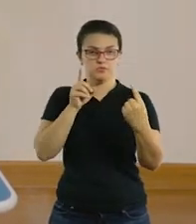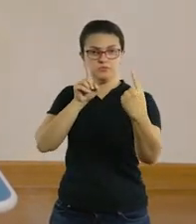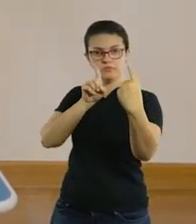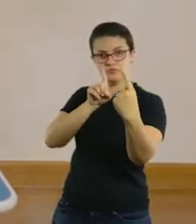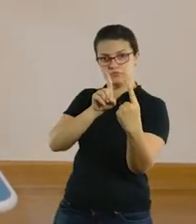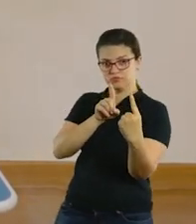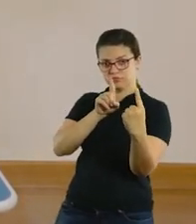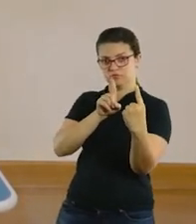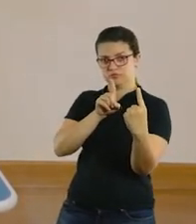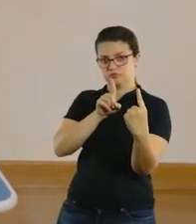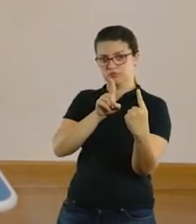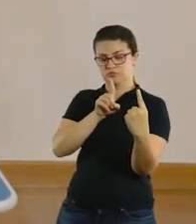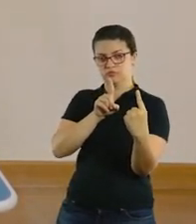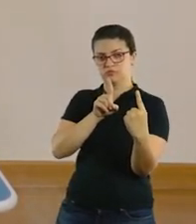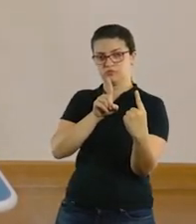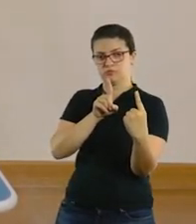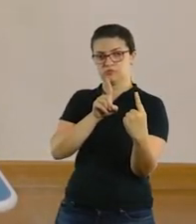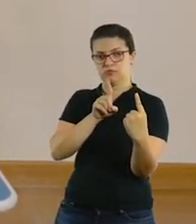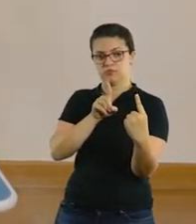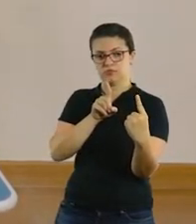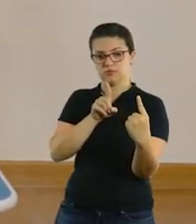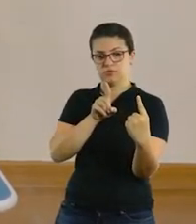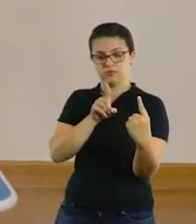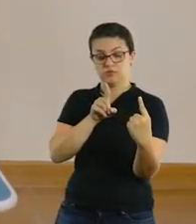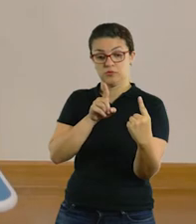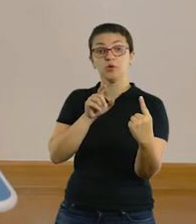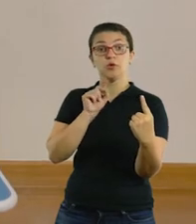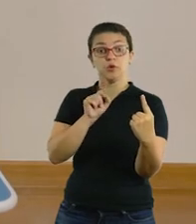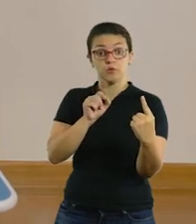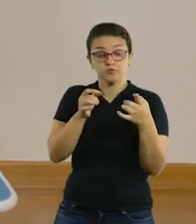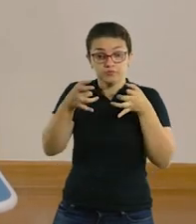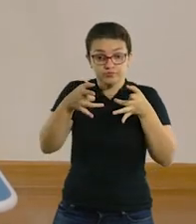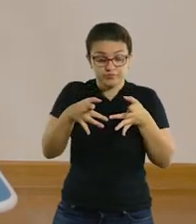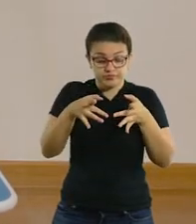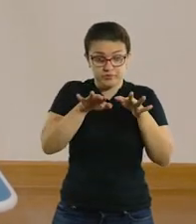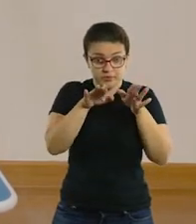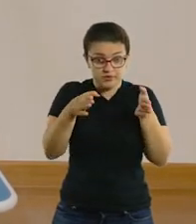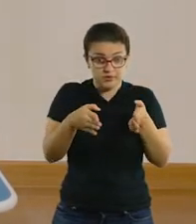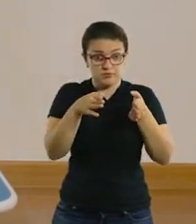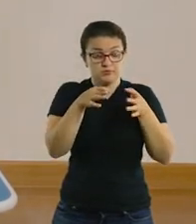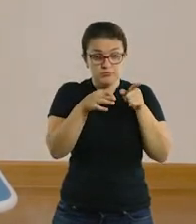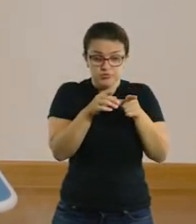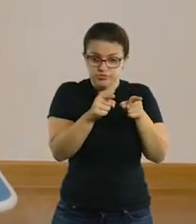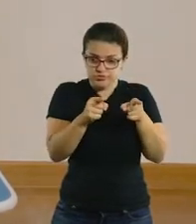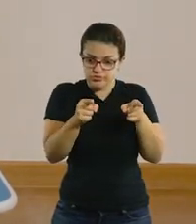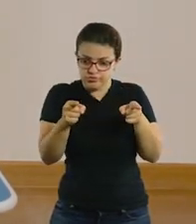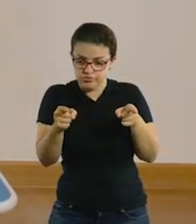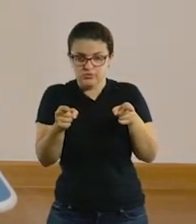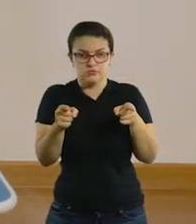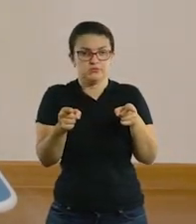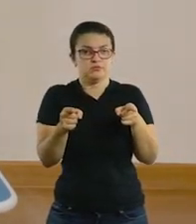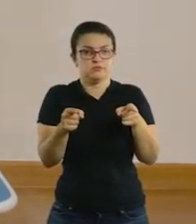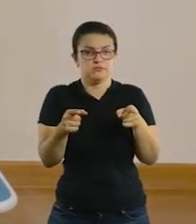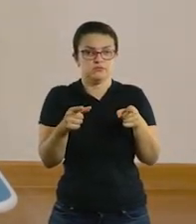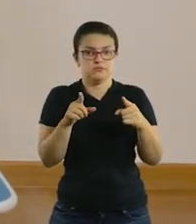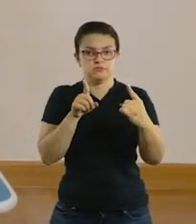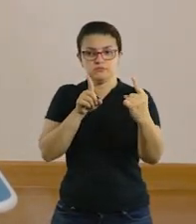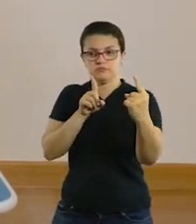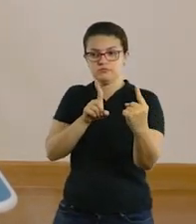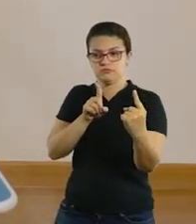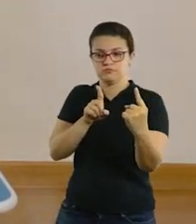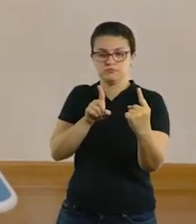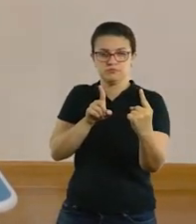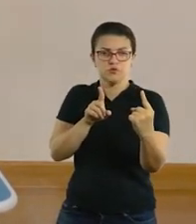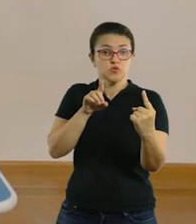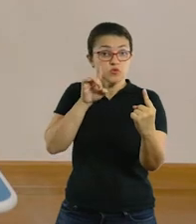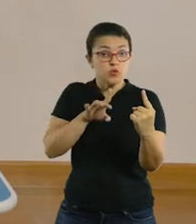frente, vocês vão ficar um de frente para o outro, e o objeto vai ficar entre elas. Eu sugiro que essa brincadeira que você faça em duas pessoas